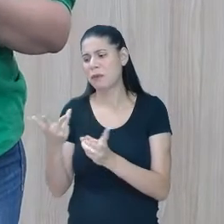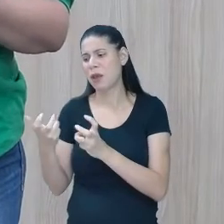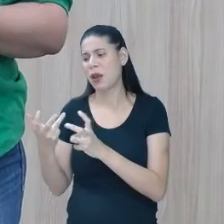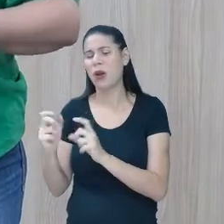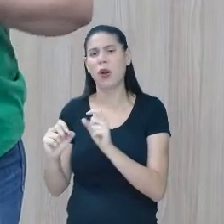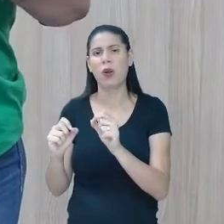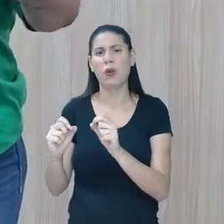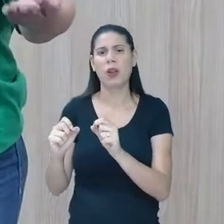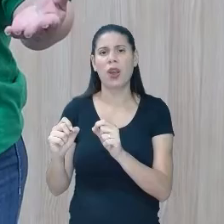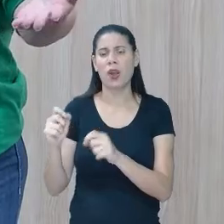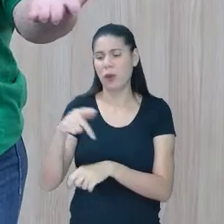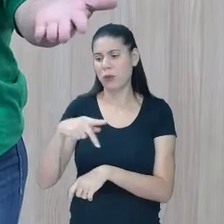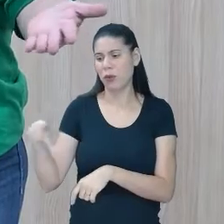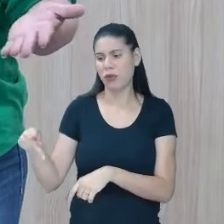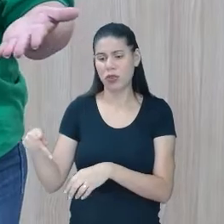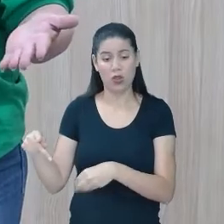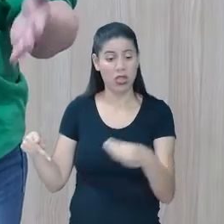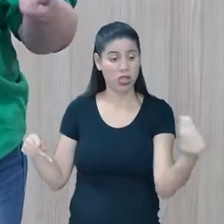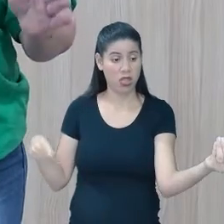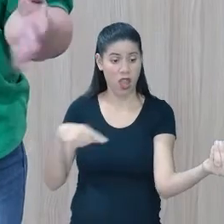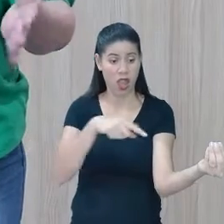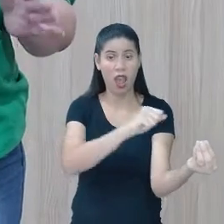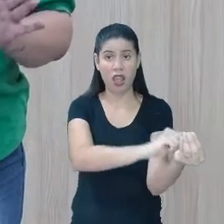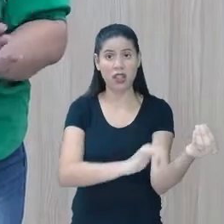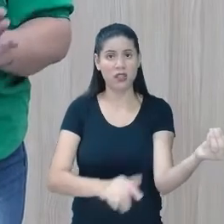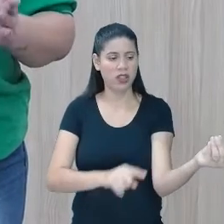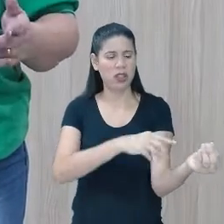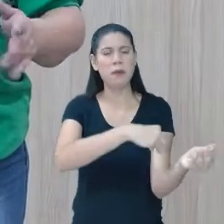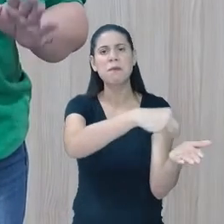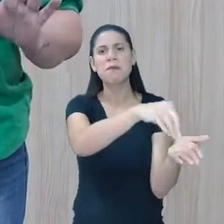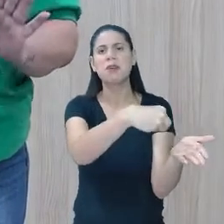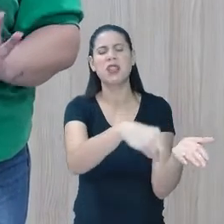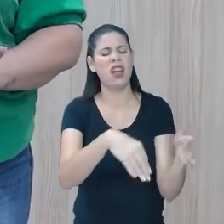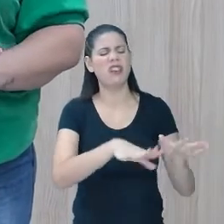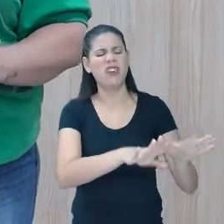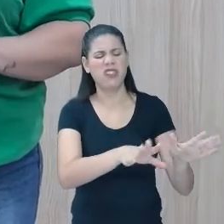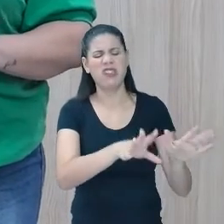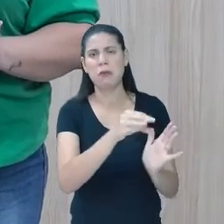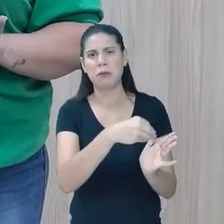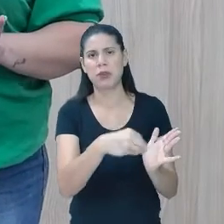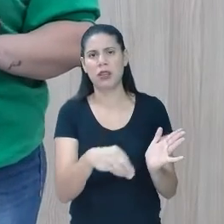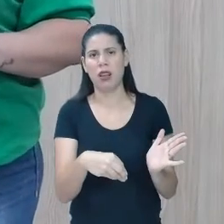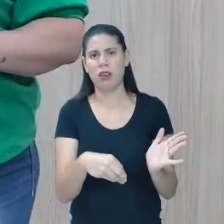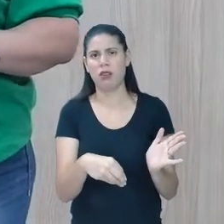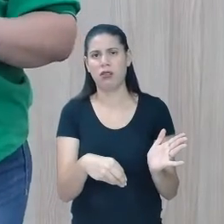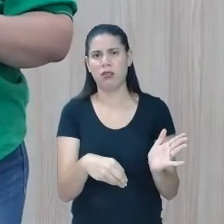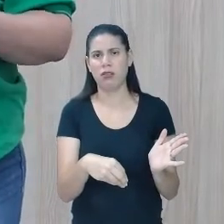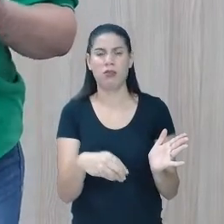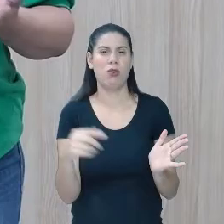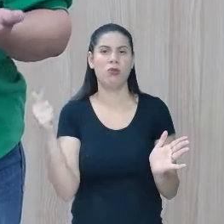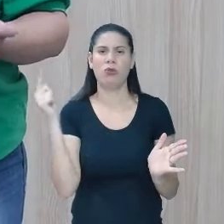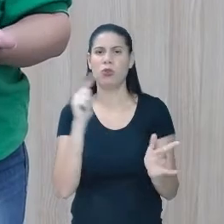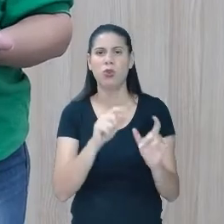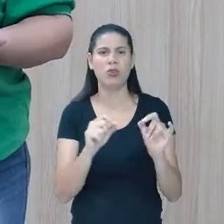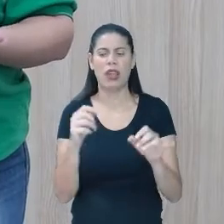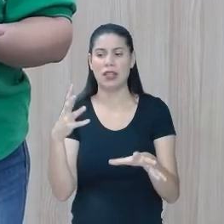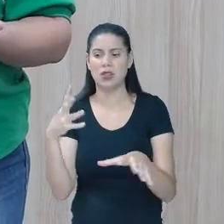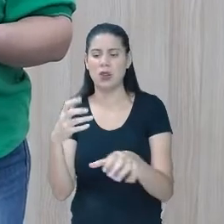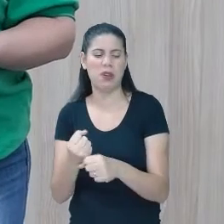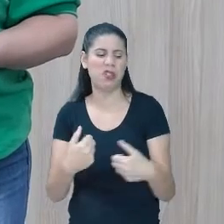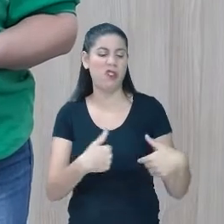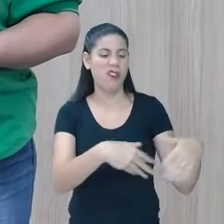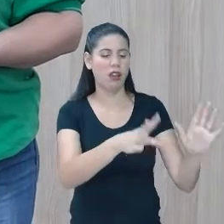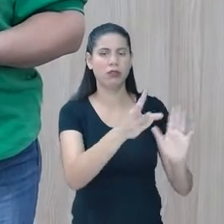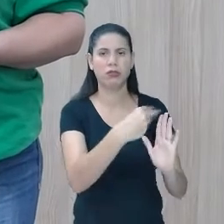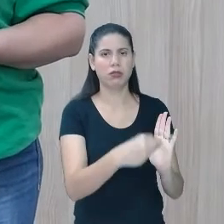professor colocar uma atividade para aquele estudante fazer e de pintar. Pronto, vai pintar. Ele não consegue somar, vai pintar. Não